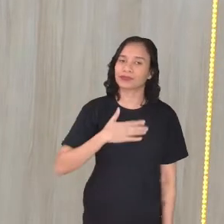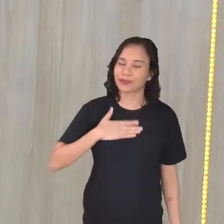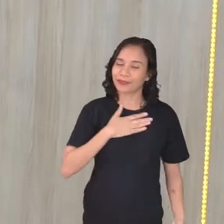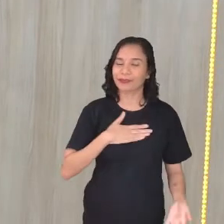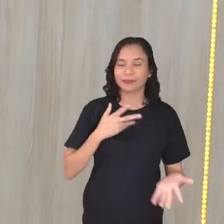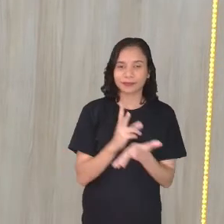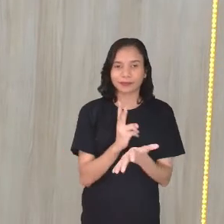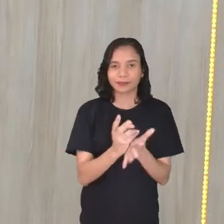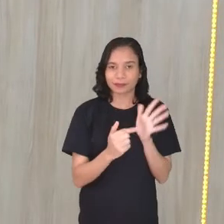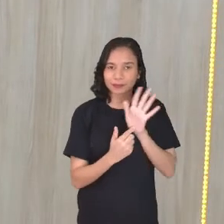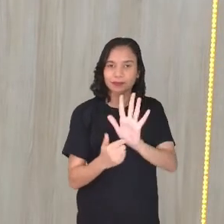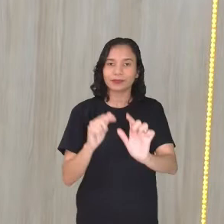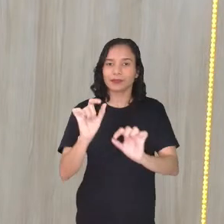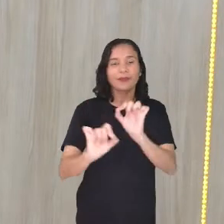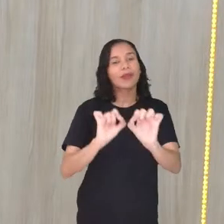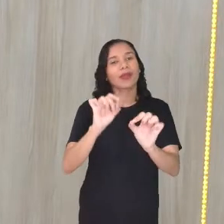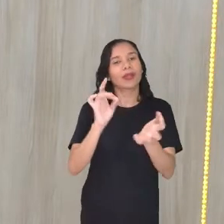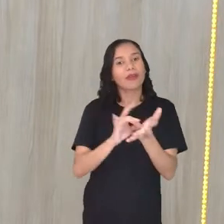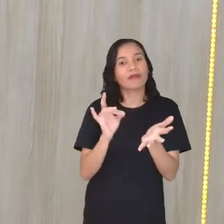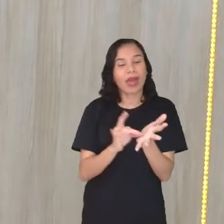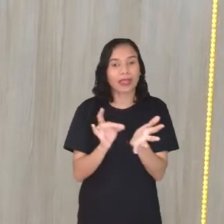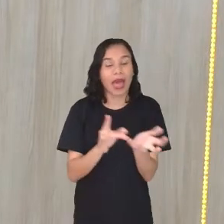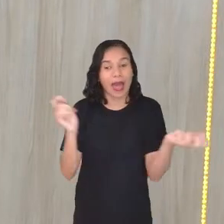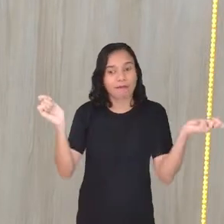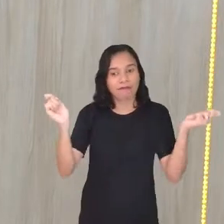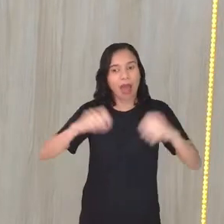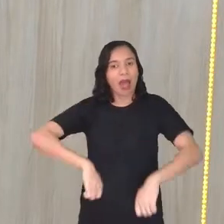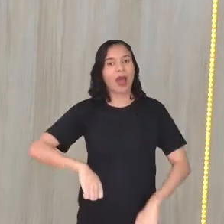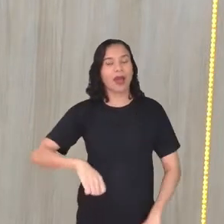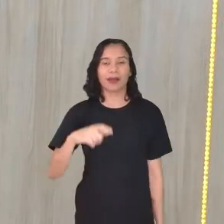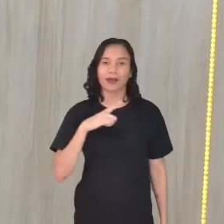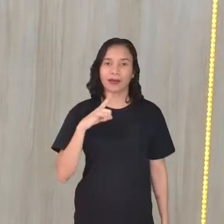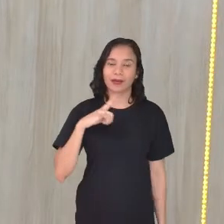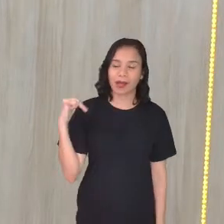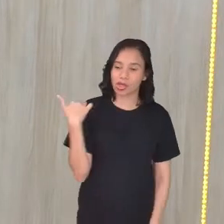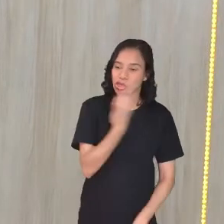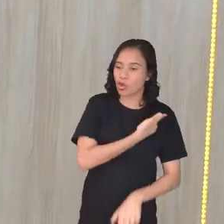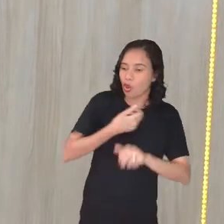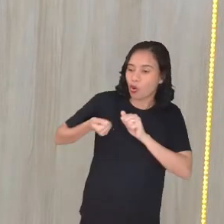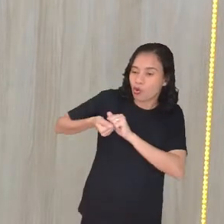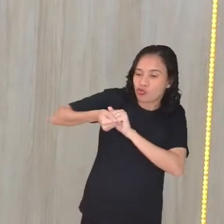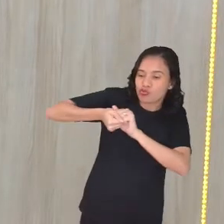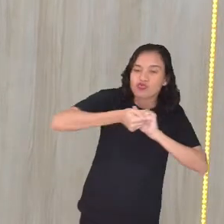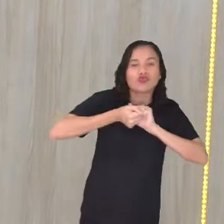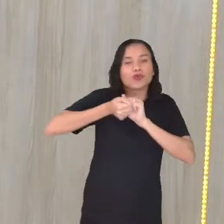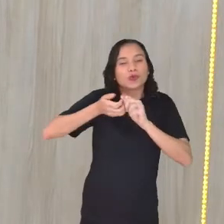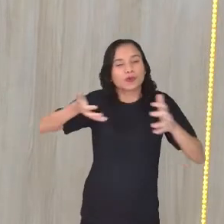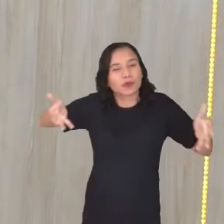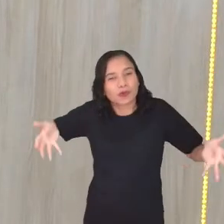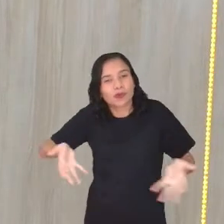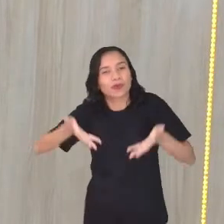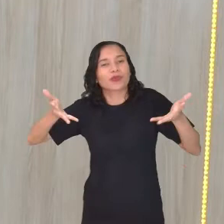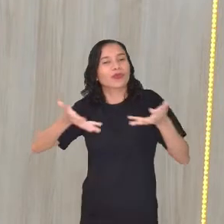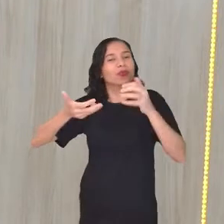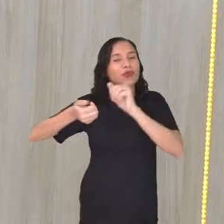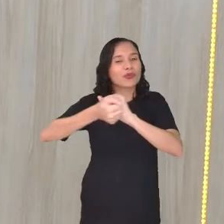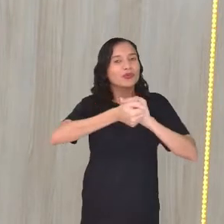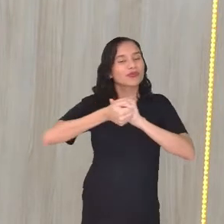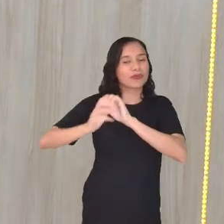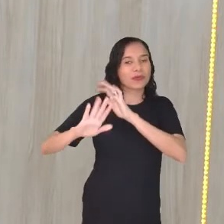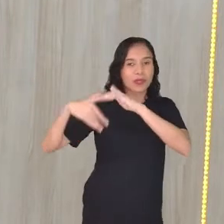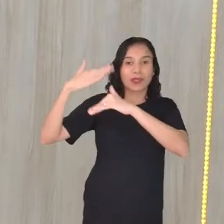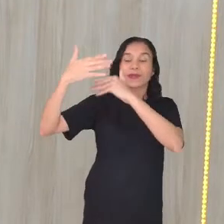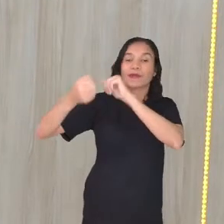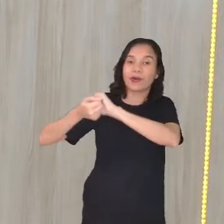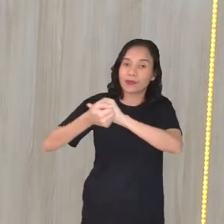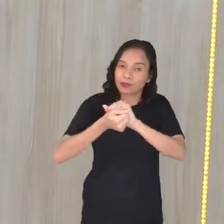sempre de trazer a potência que é quando a gente tá junto, né? Quando a gente se mobiliza junto, quando a gente constrói